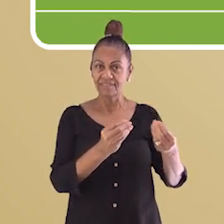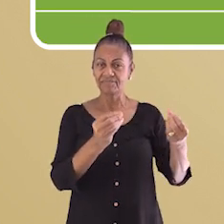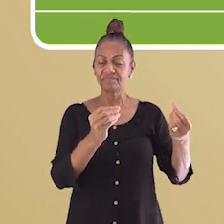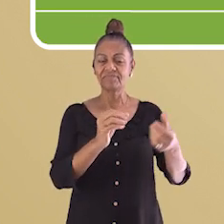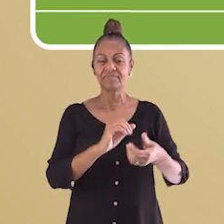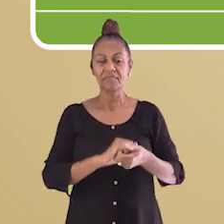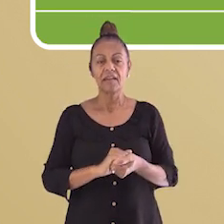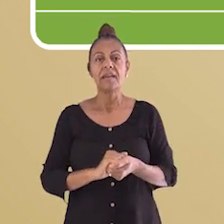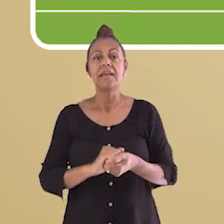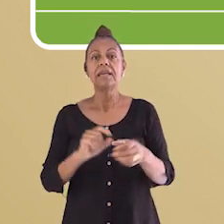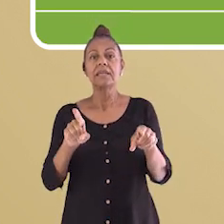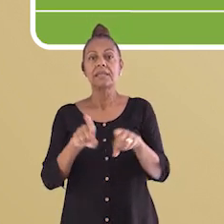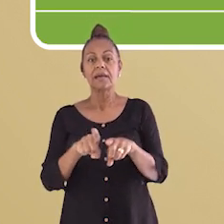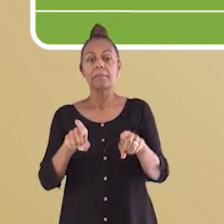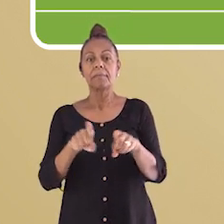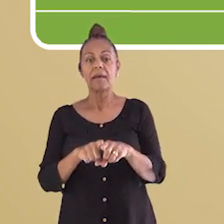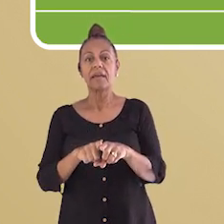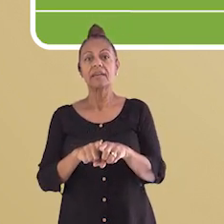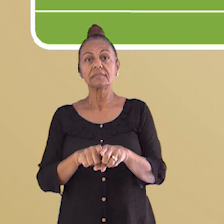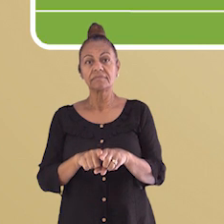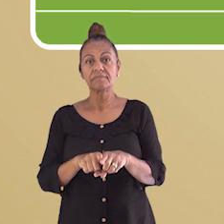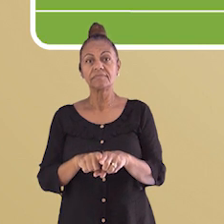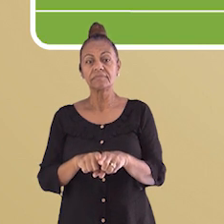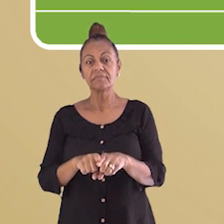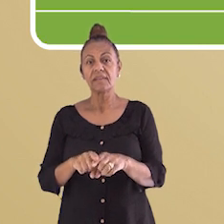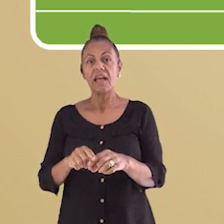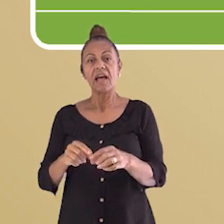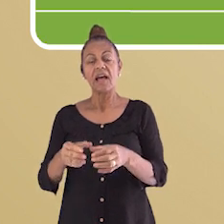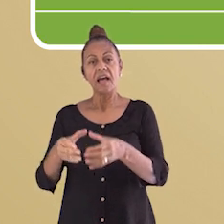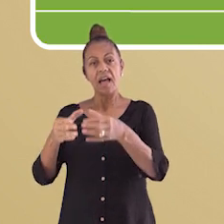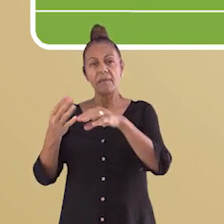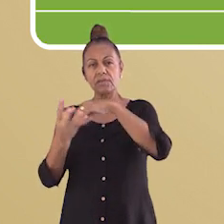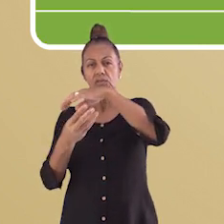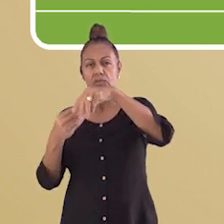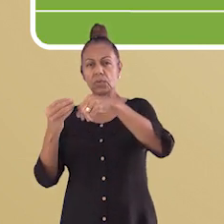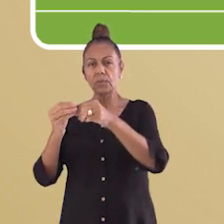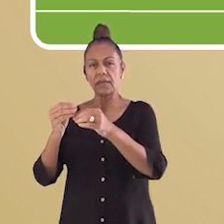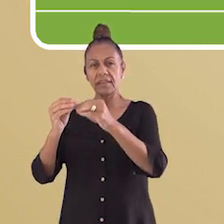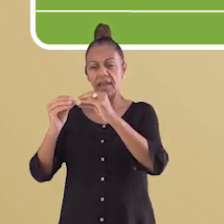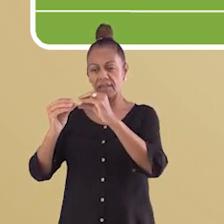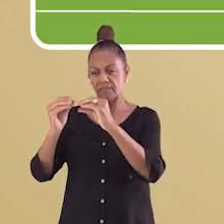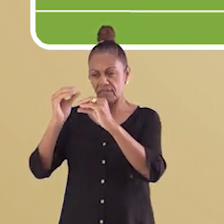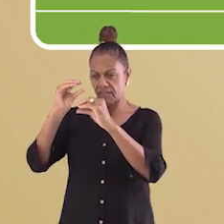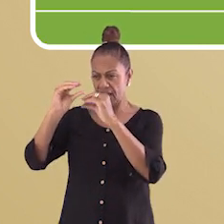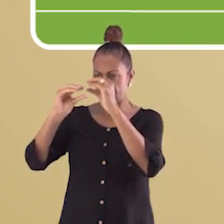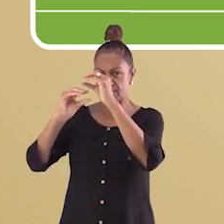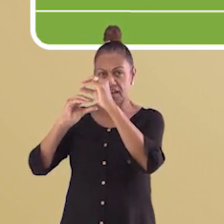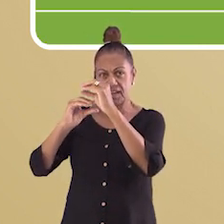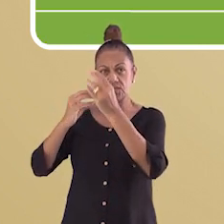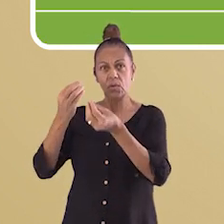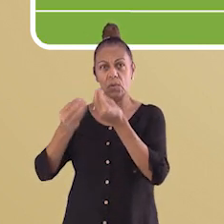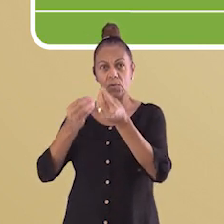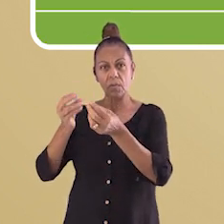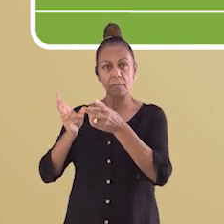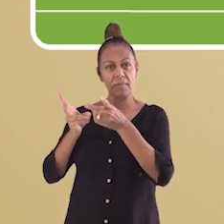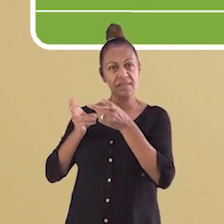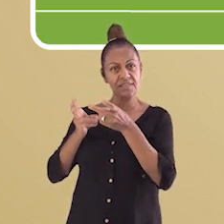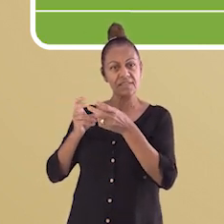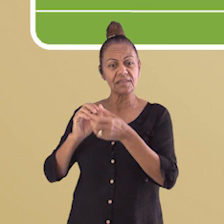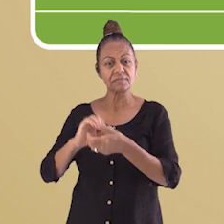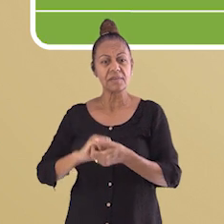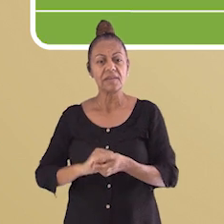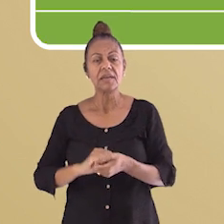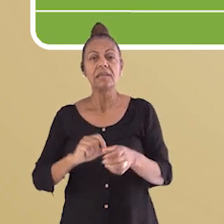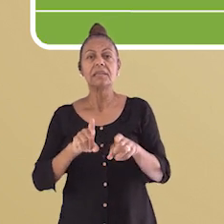E além disso, nós vimos quais são as fases de uma mistura. Nós vimos qual foi a